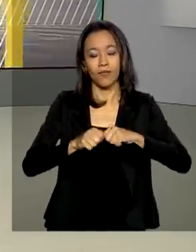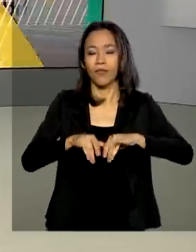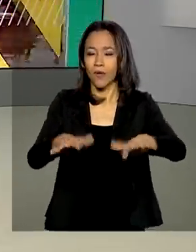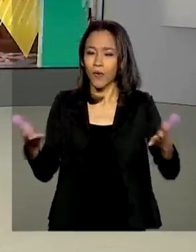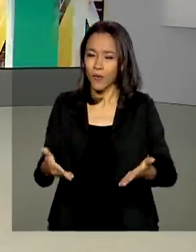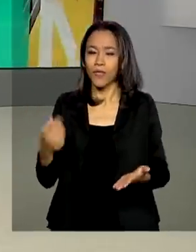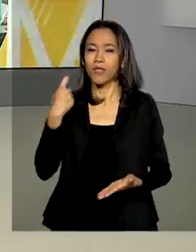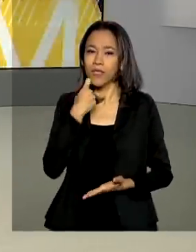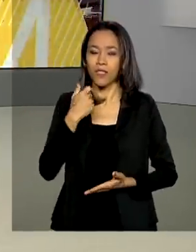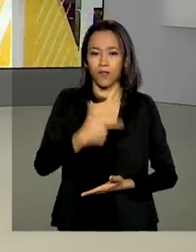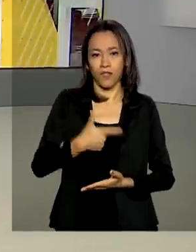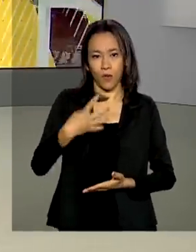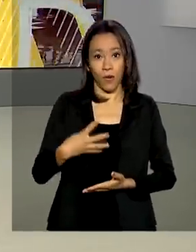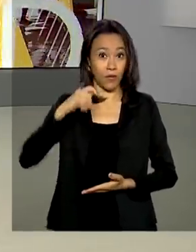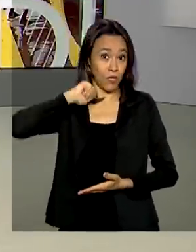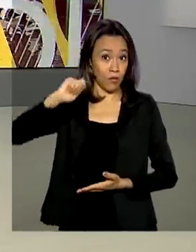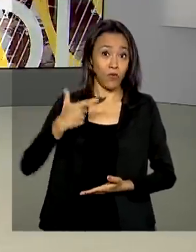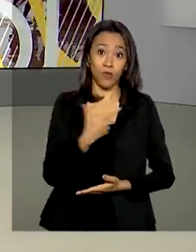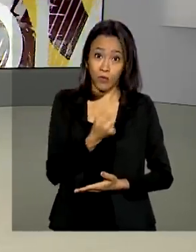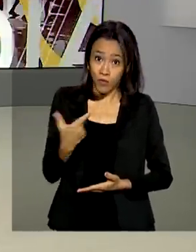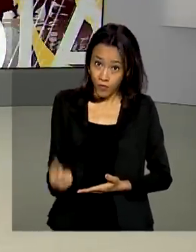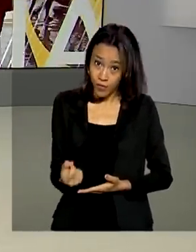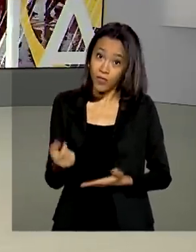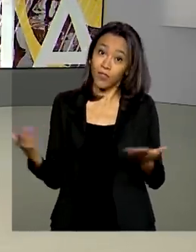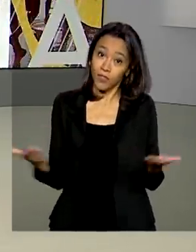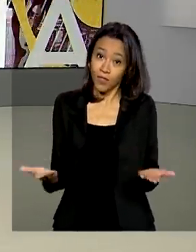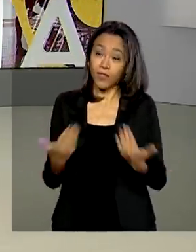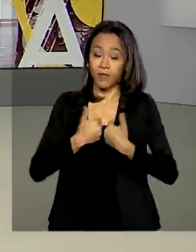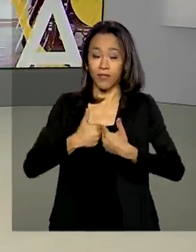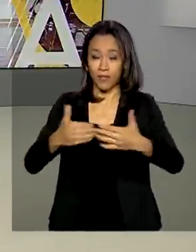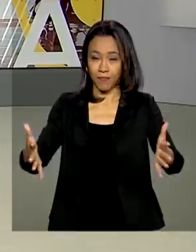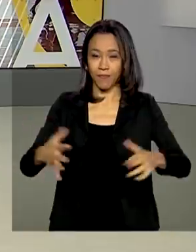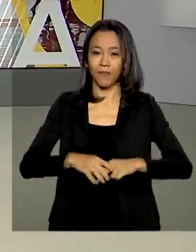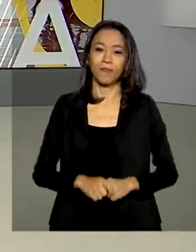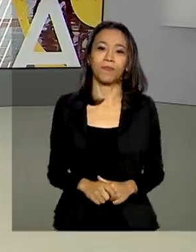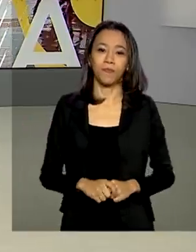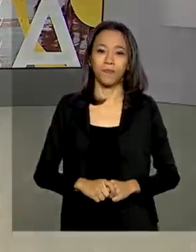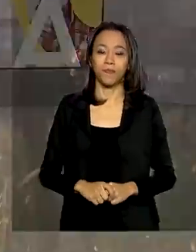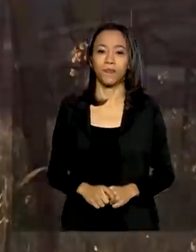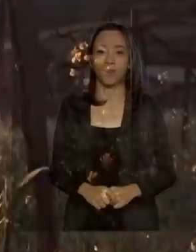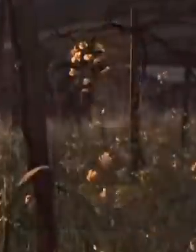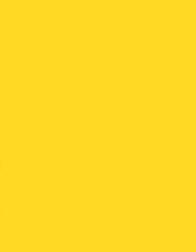-feira, 24 de abril de 2020. O Brasil em Dia começa agora.